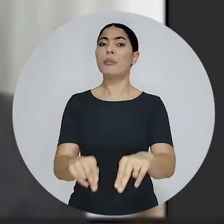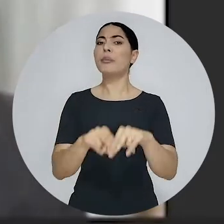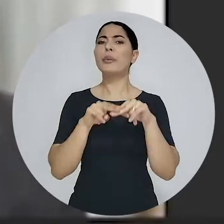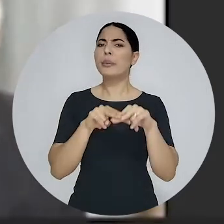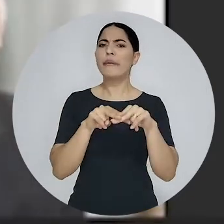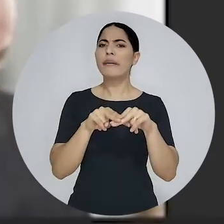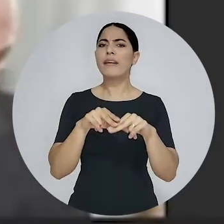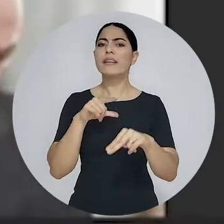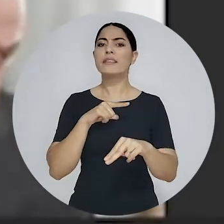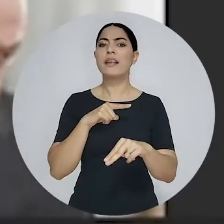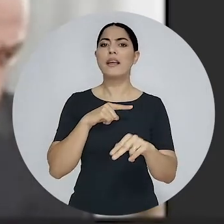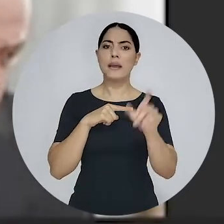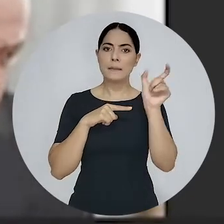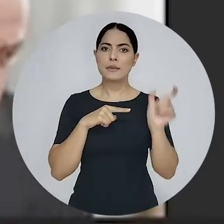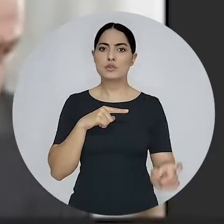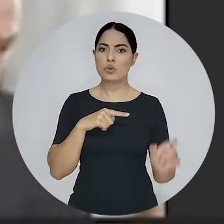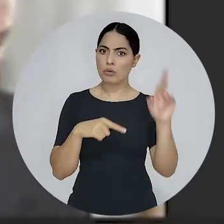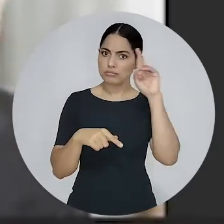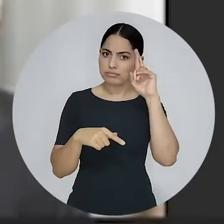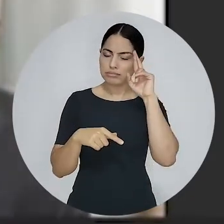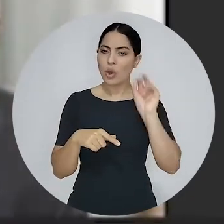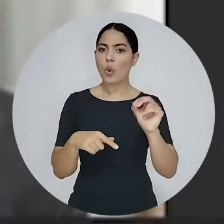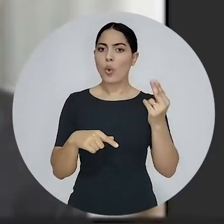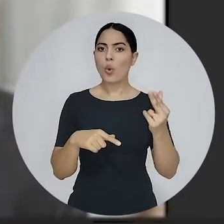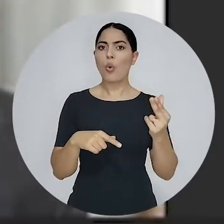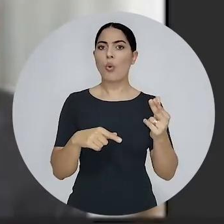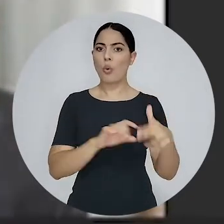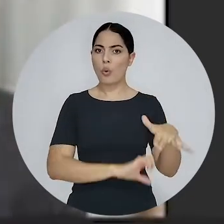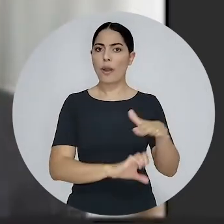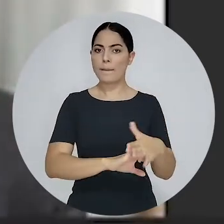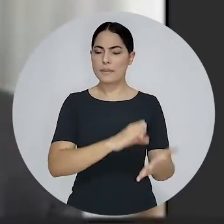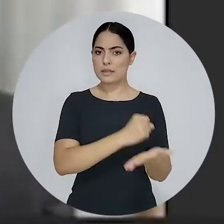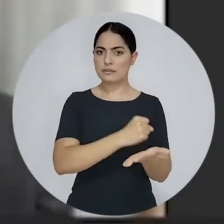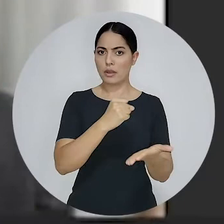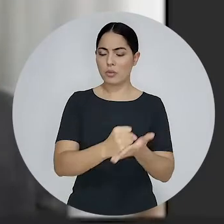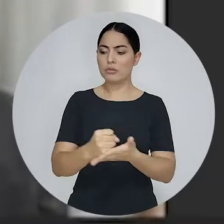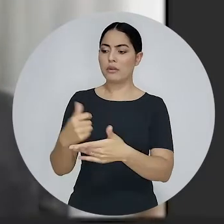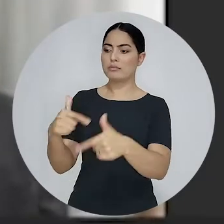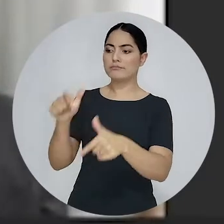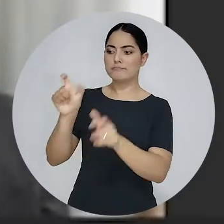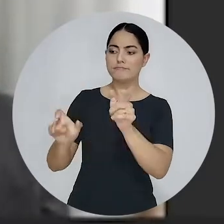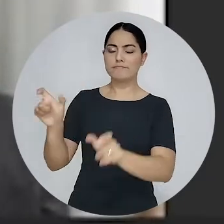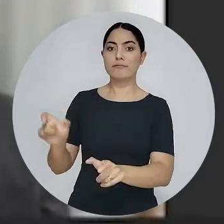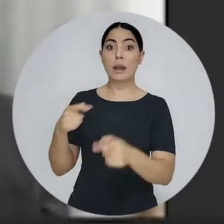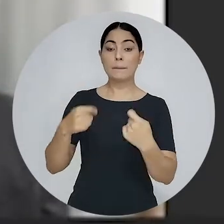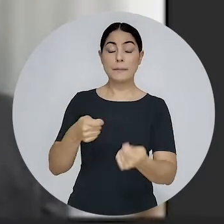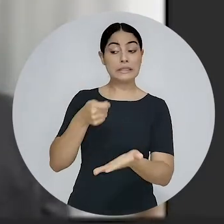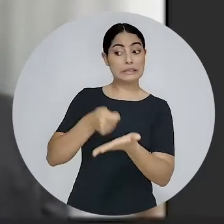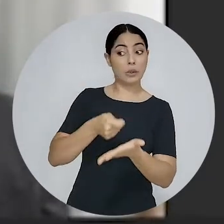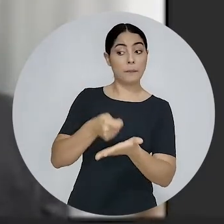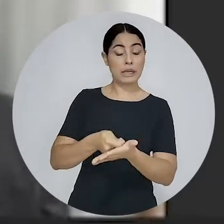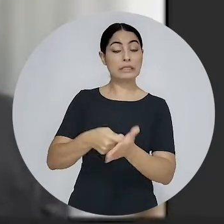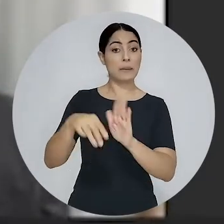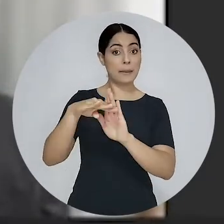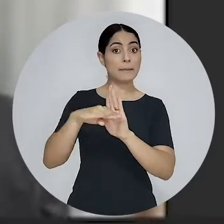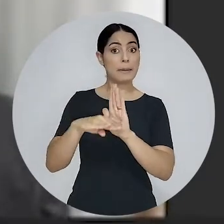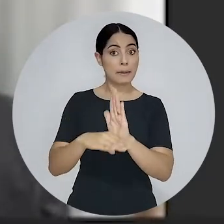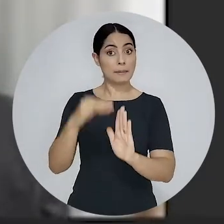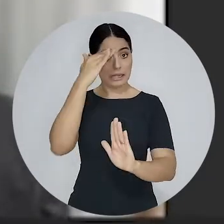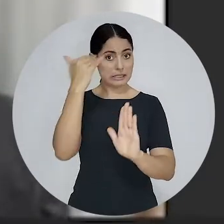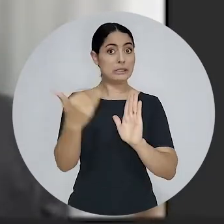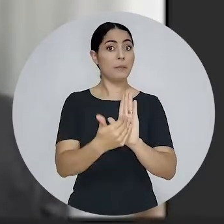a todos os dispositivos que impõem ao empregador ou ao contratante certas